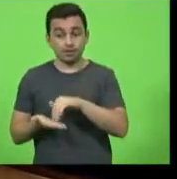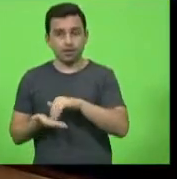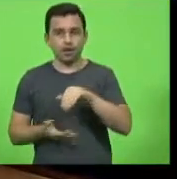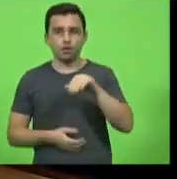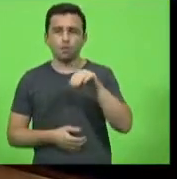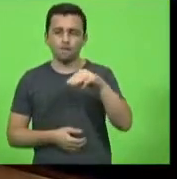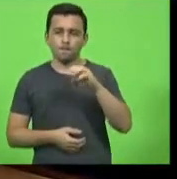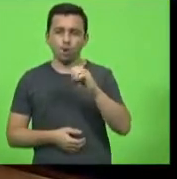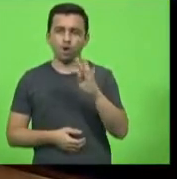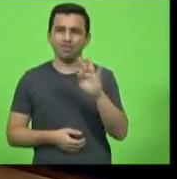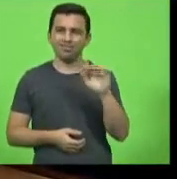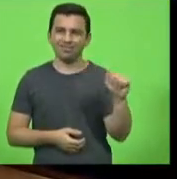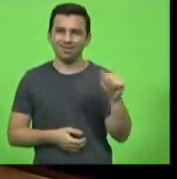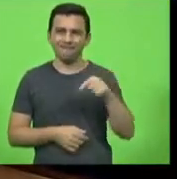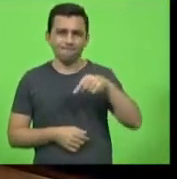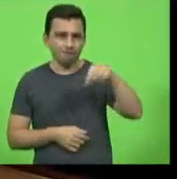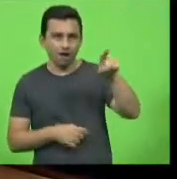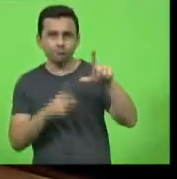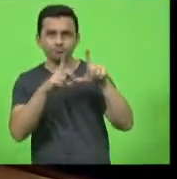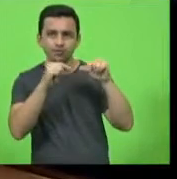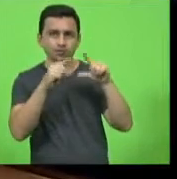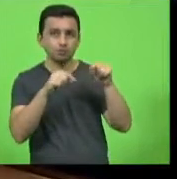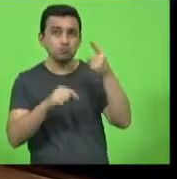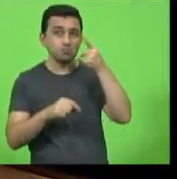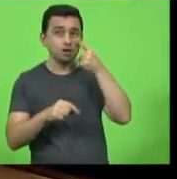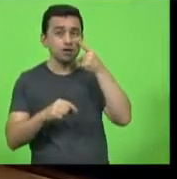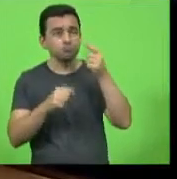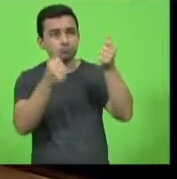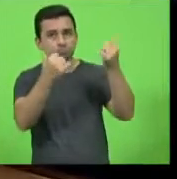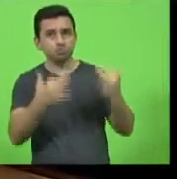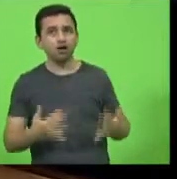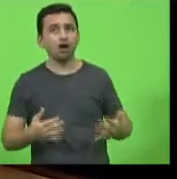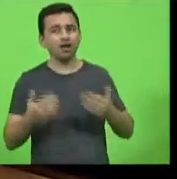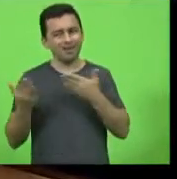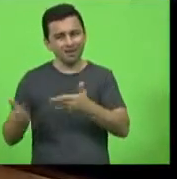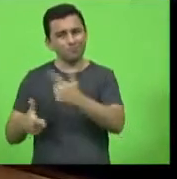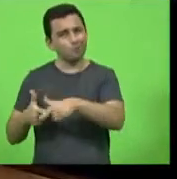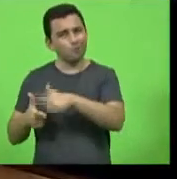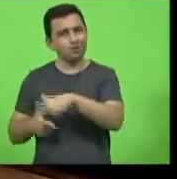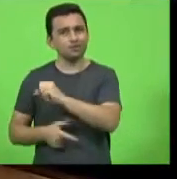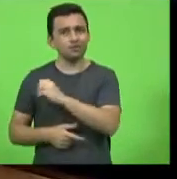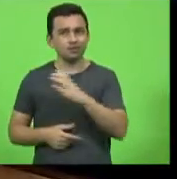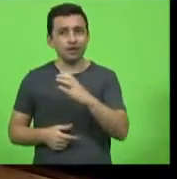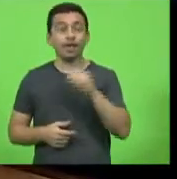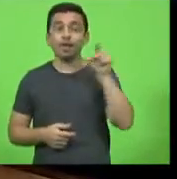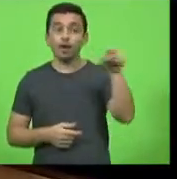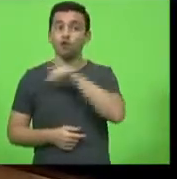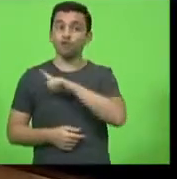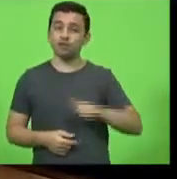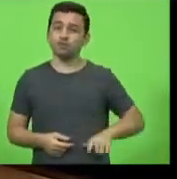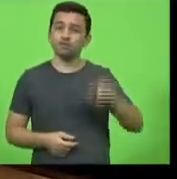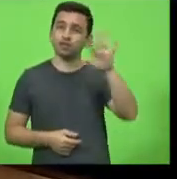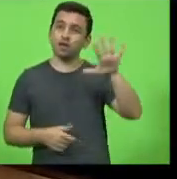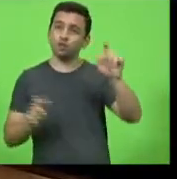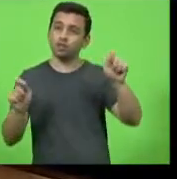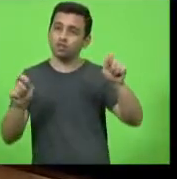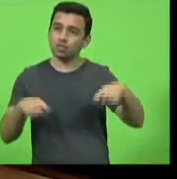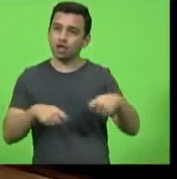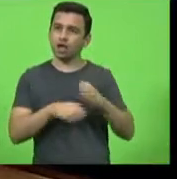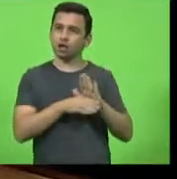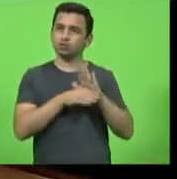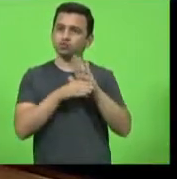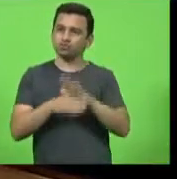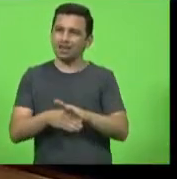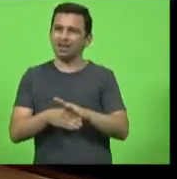Brasília no sentido de mostrar essa crise para que o governo federal possa direcionar um pouco mais